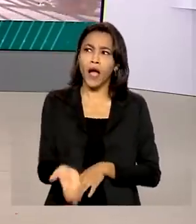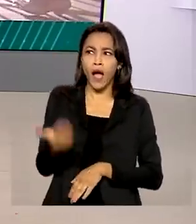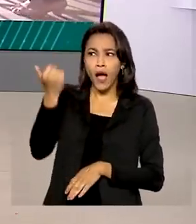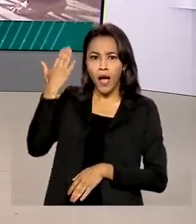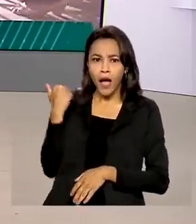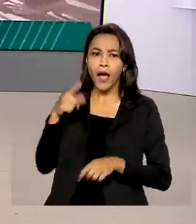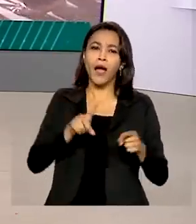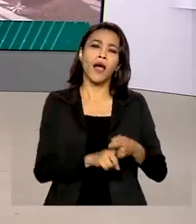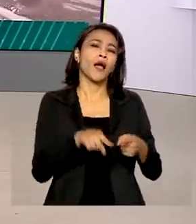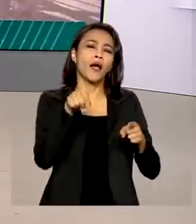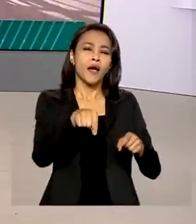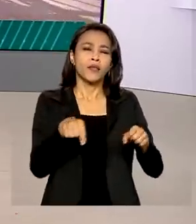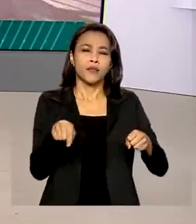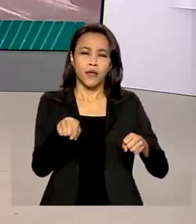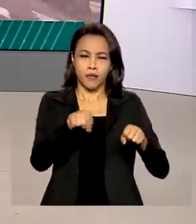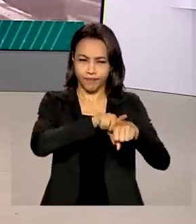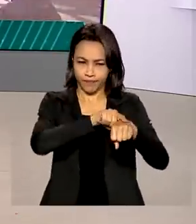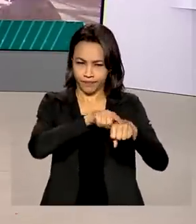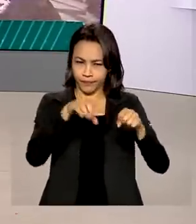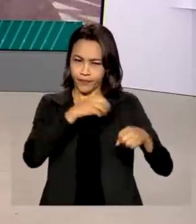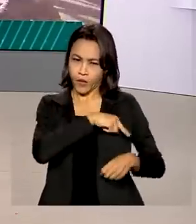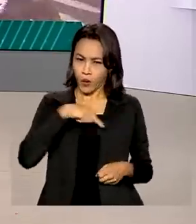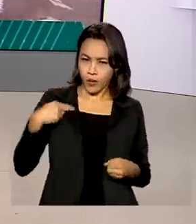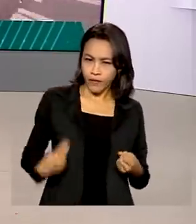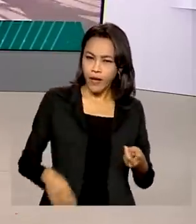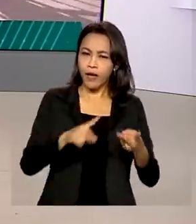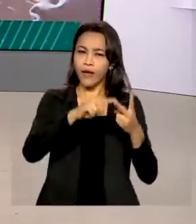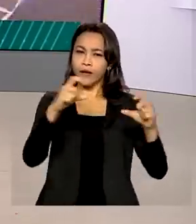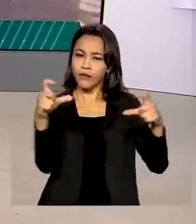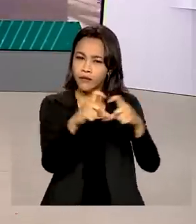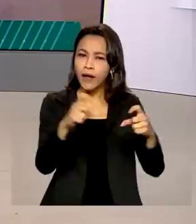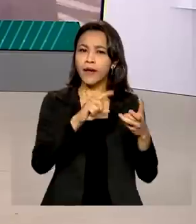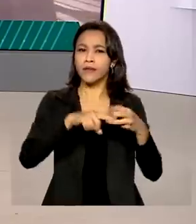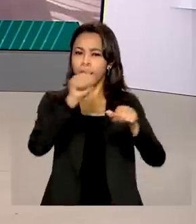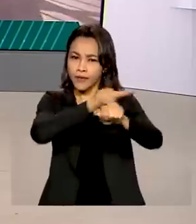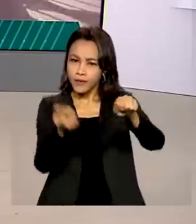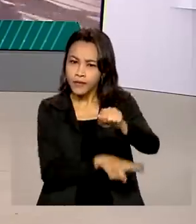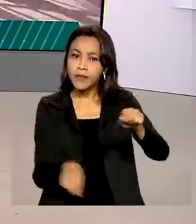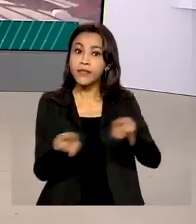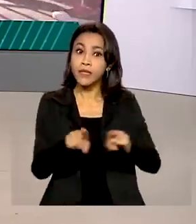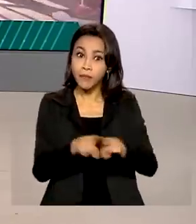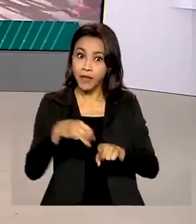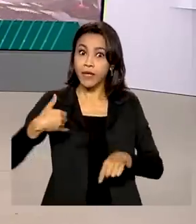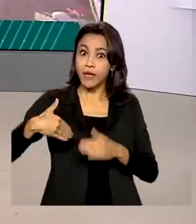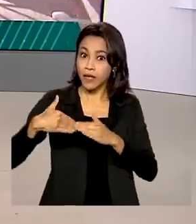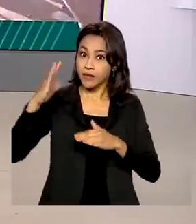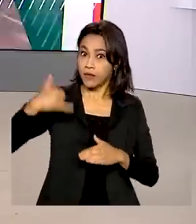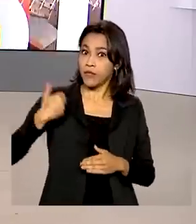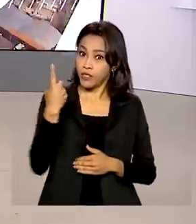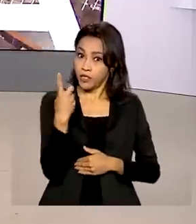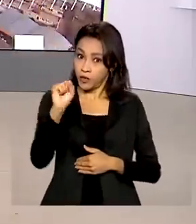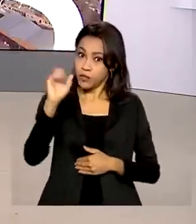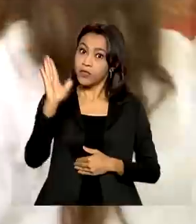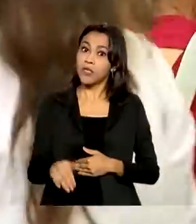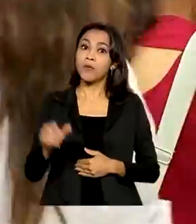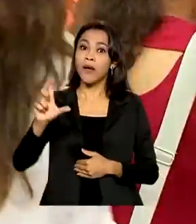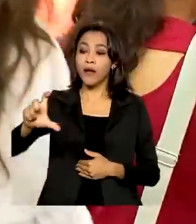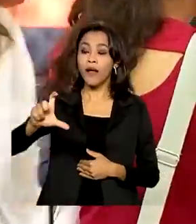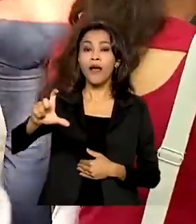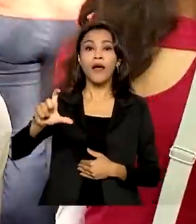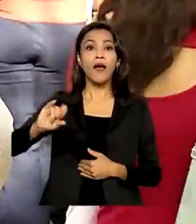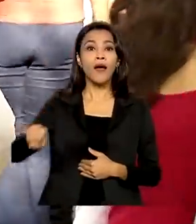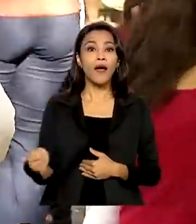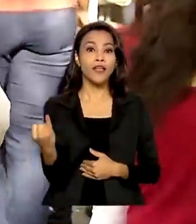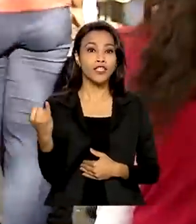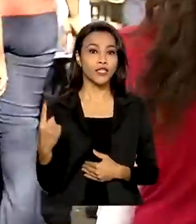Coronavac, Pfizer ou AstraZeneca e os maiores de 18 anos que tomaram a dose única da vacina da Janssen. De